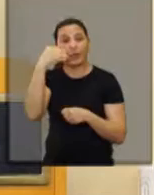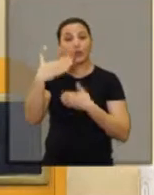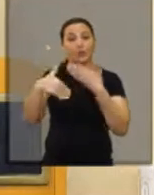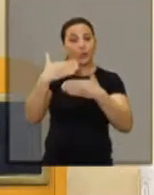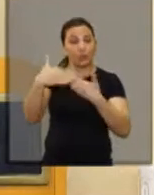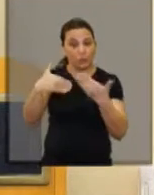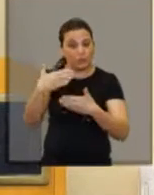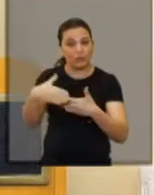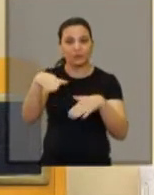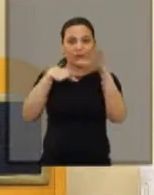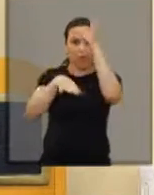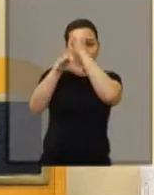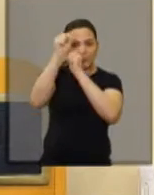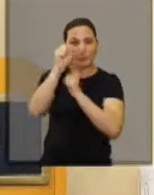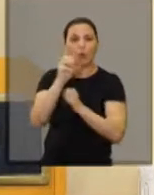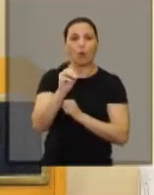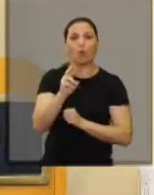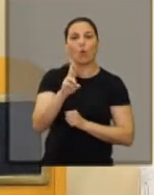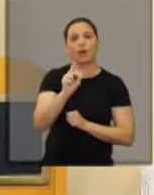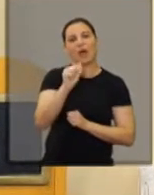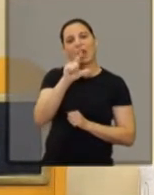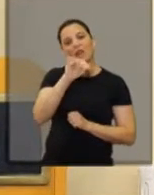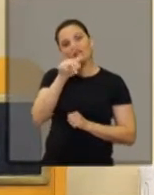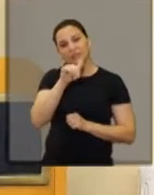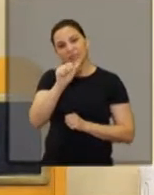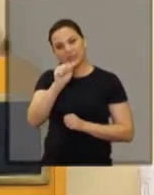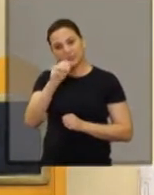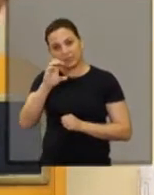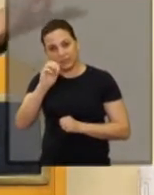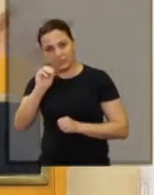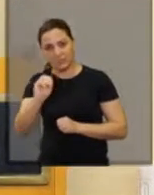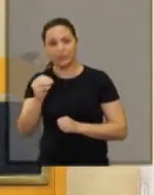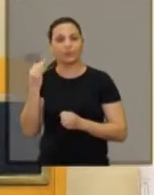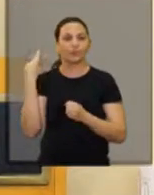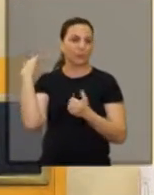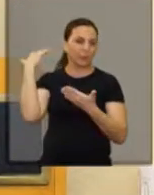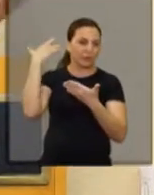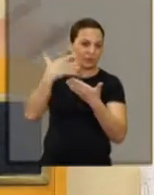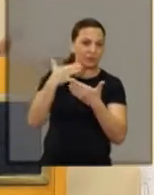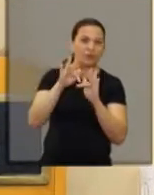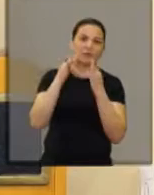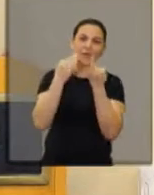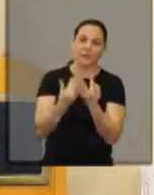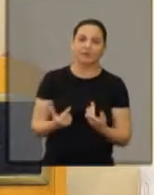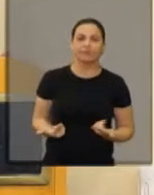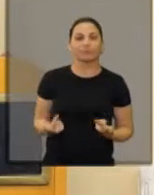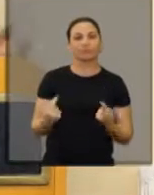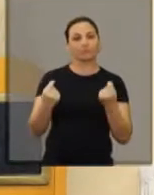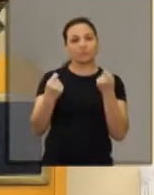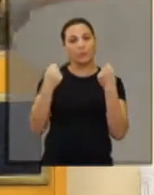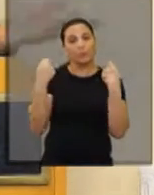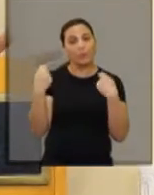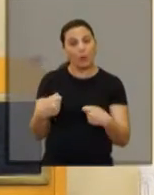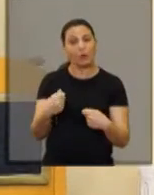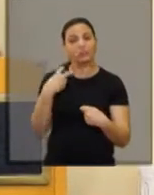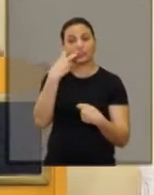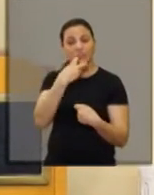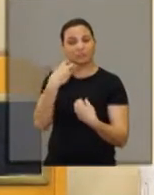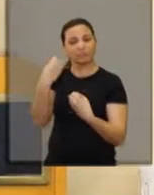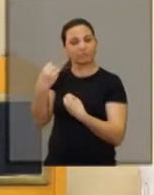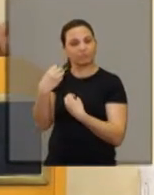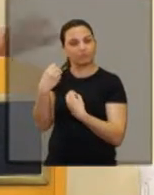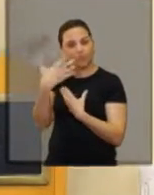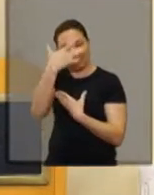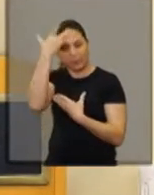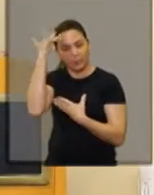passa por um processo conhecido como oralização. Antigamente, somente as famílias ricas podiam oralizar